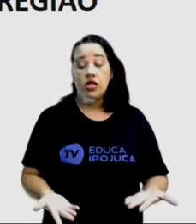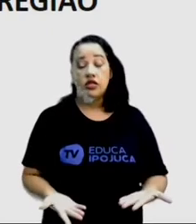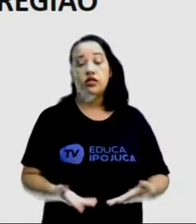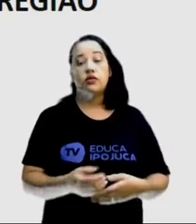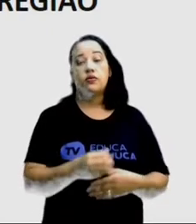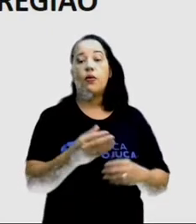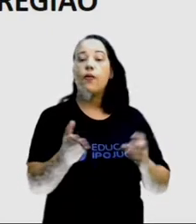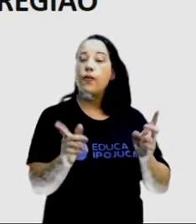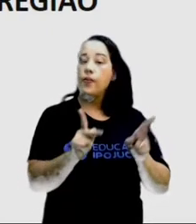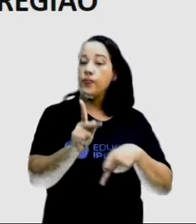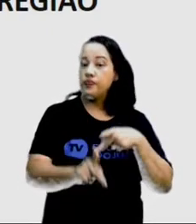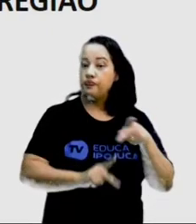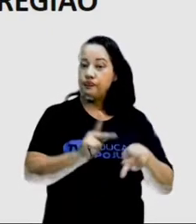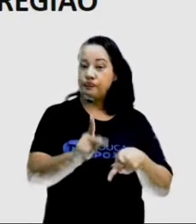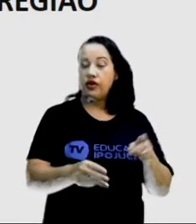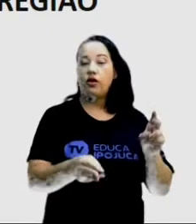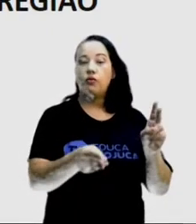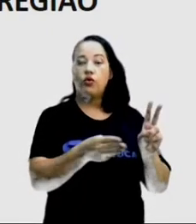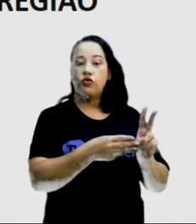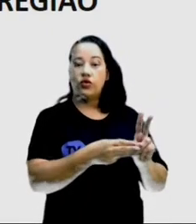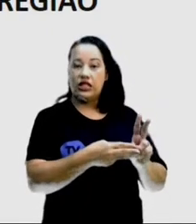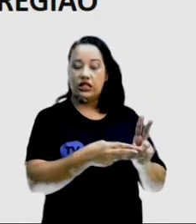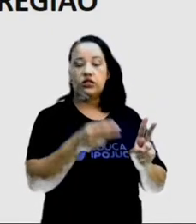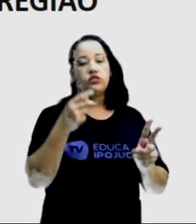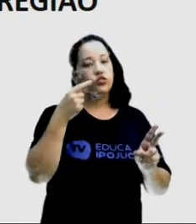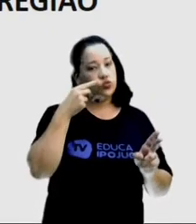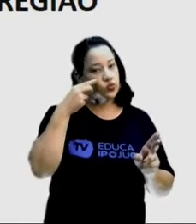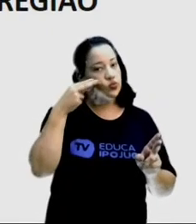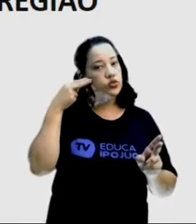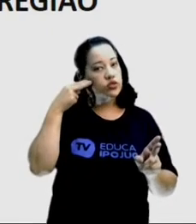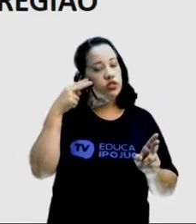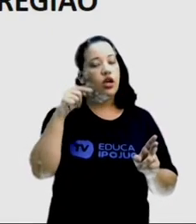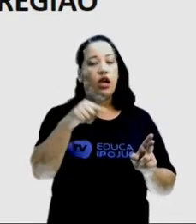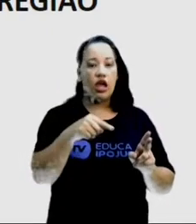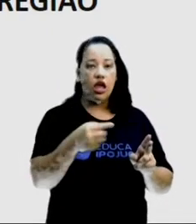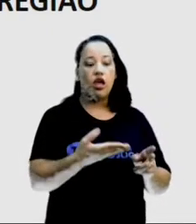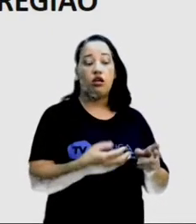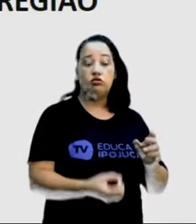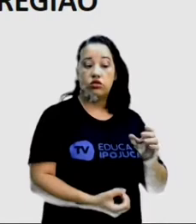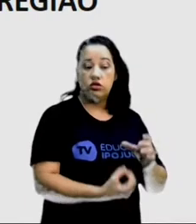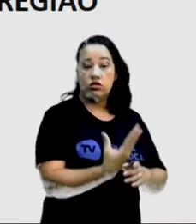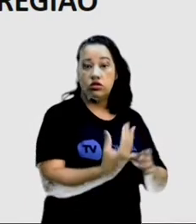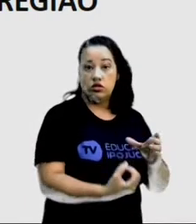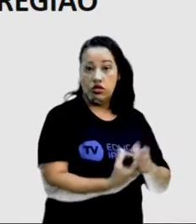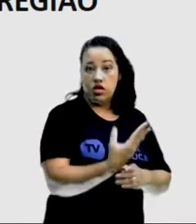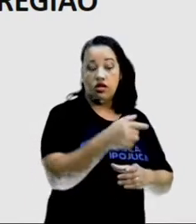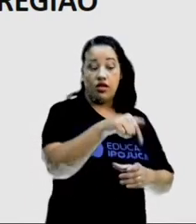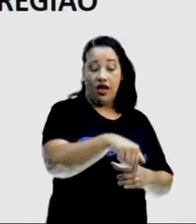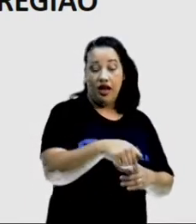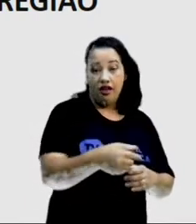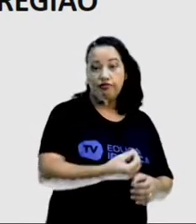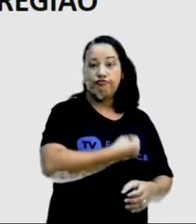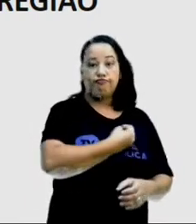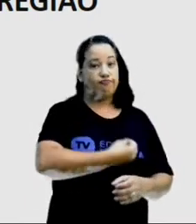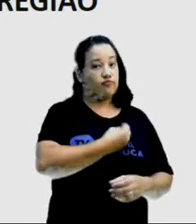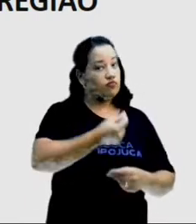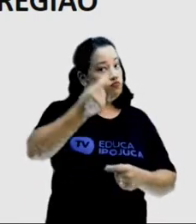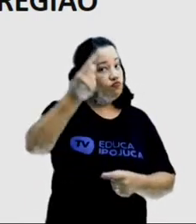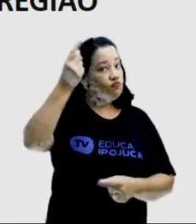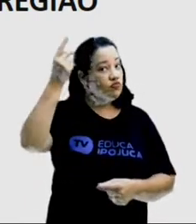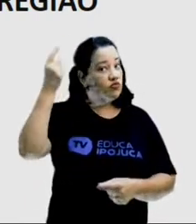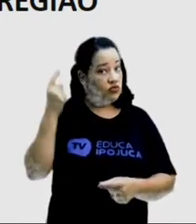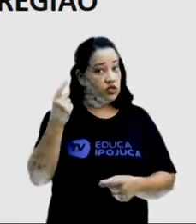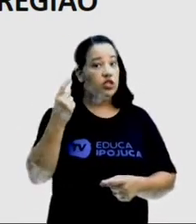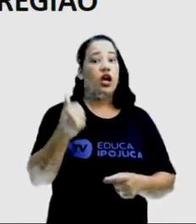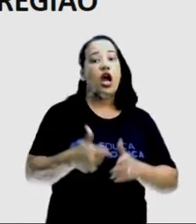indígenas do Brasil são descendentes dos habitantes nativos que aqui viviam antes da chegada dos